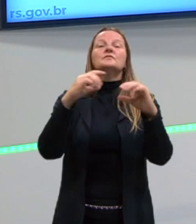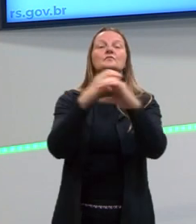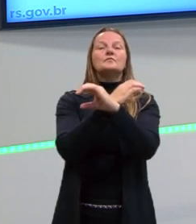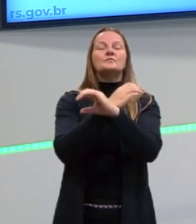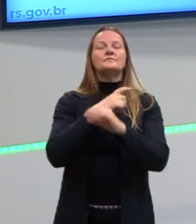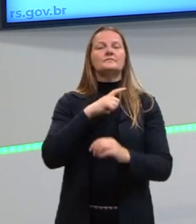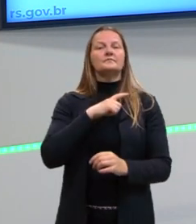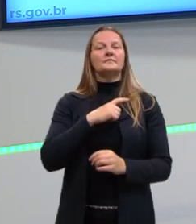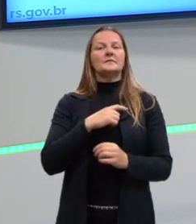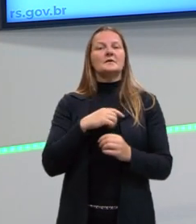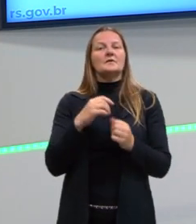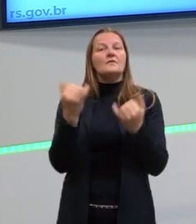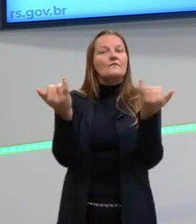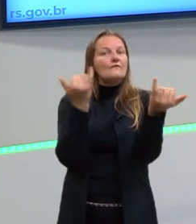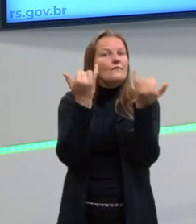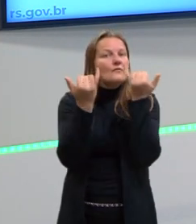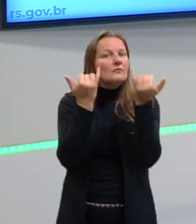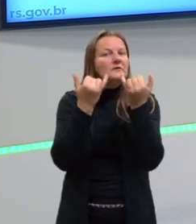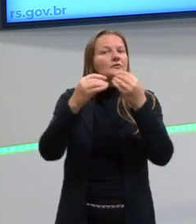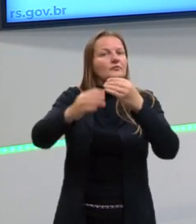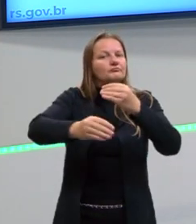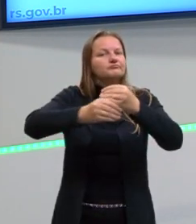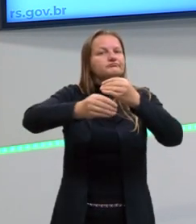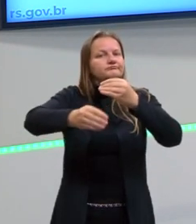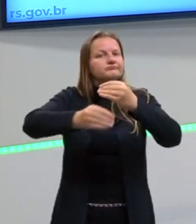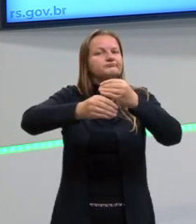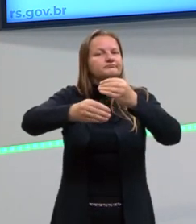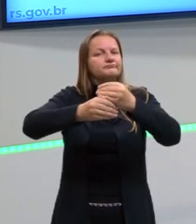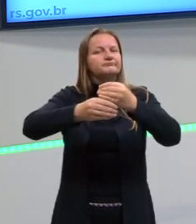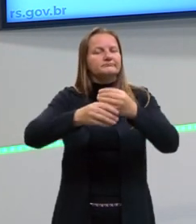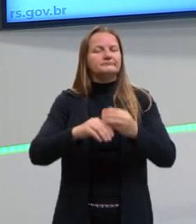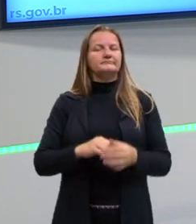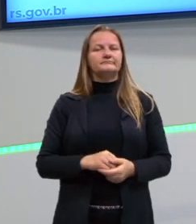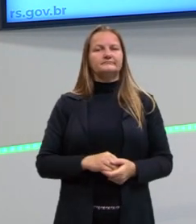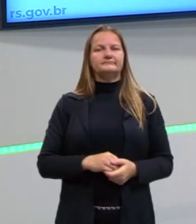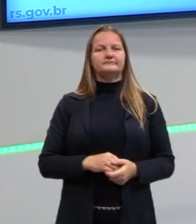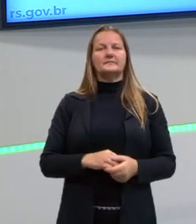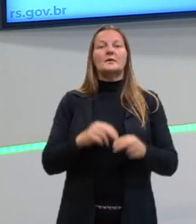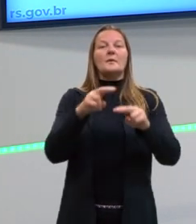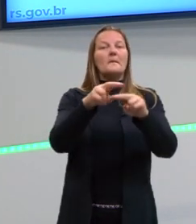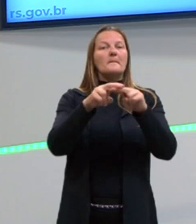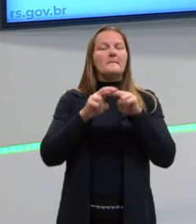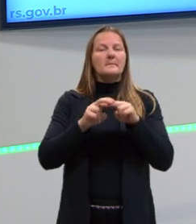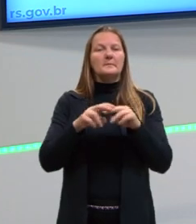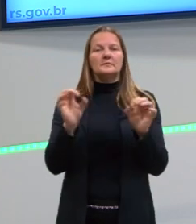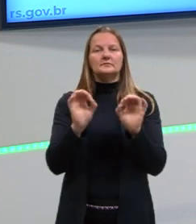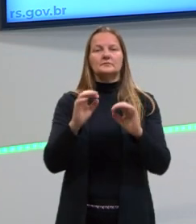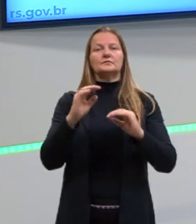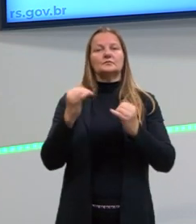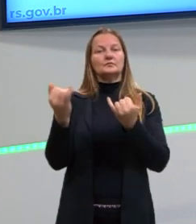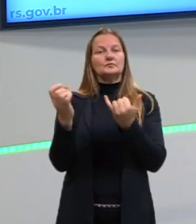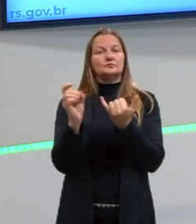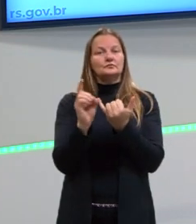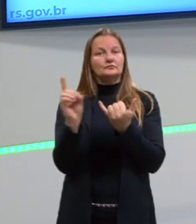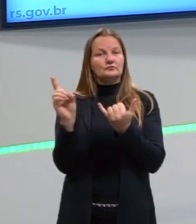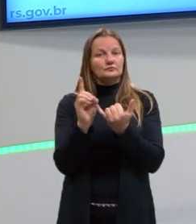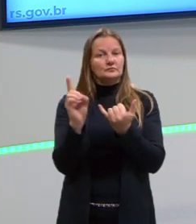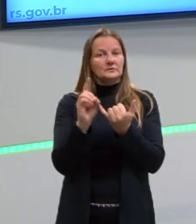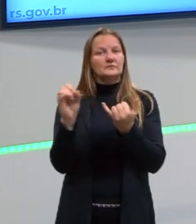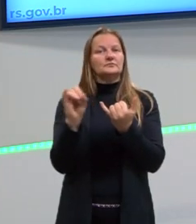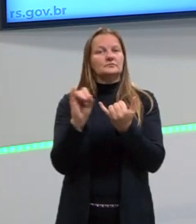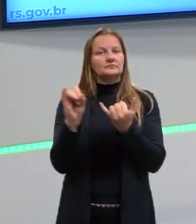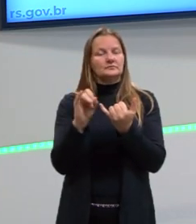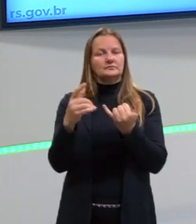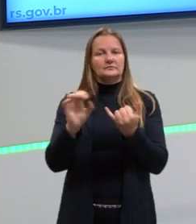Aqui, eles estão trazendo informações a mais. E por isso, eles não são objetos. E por isso, o nosso